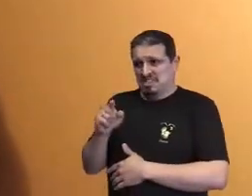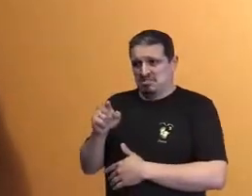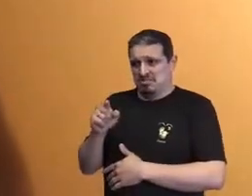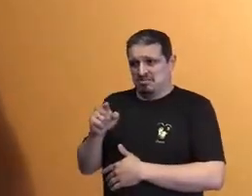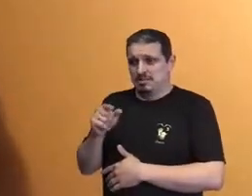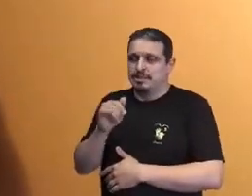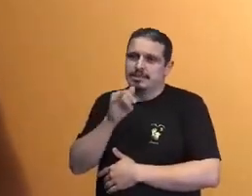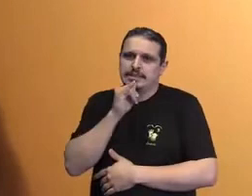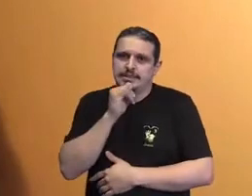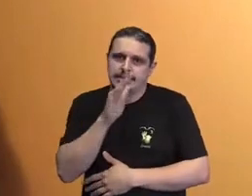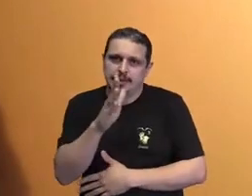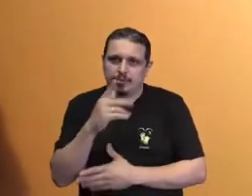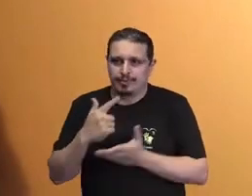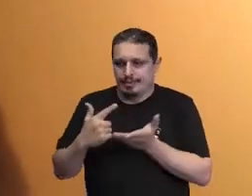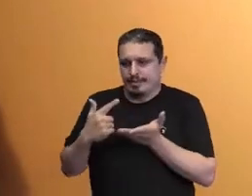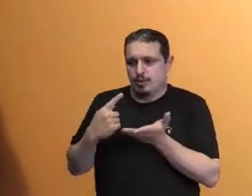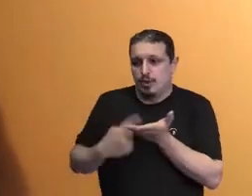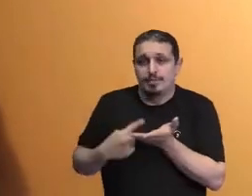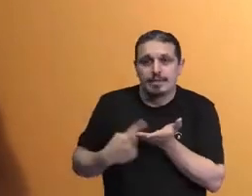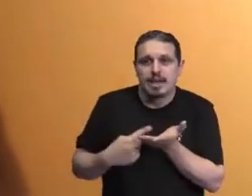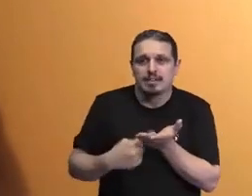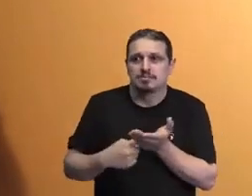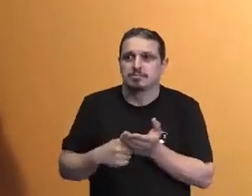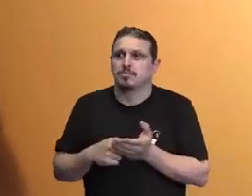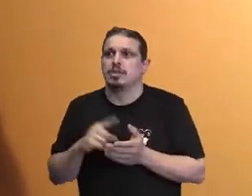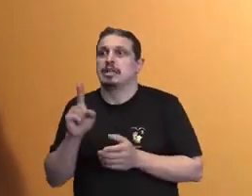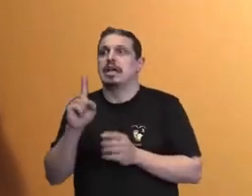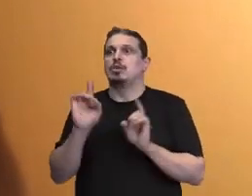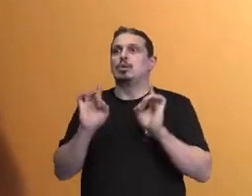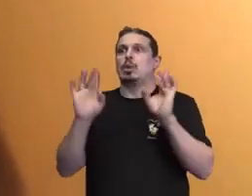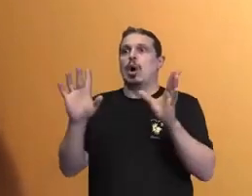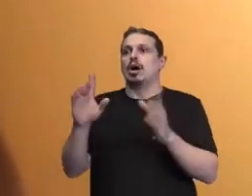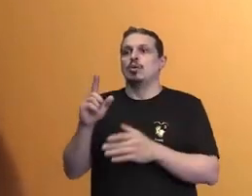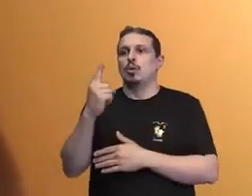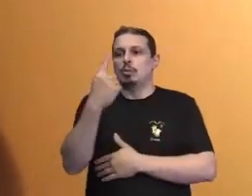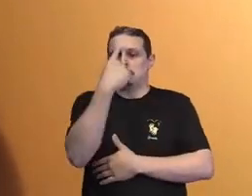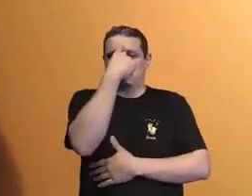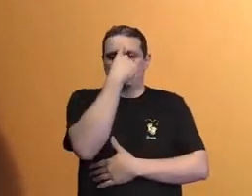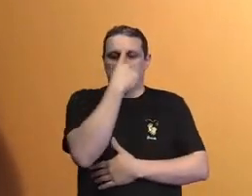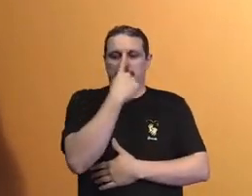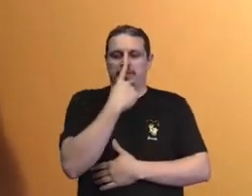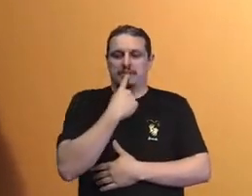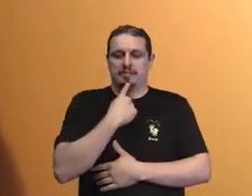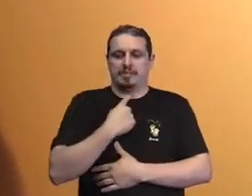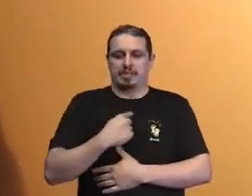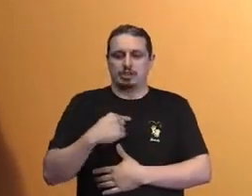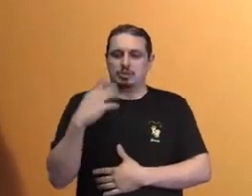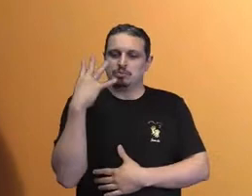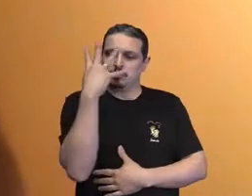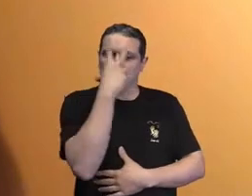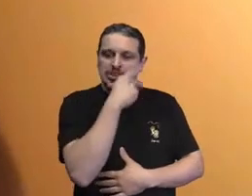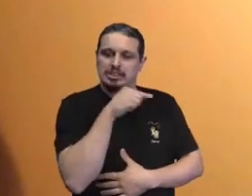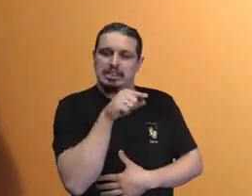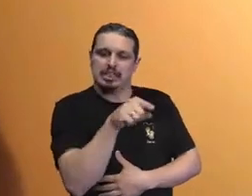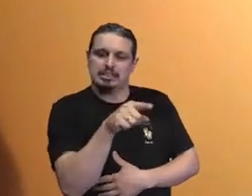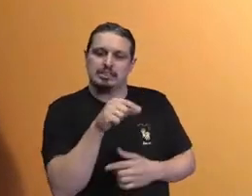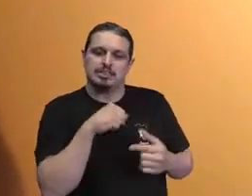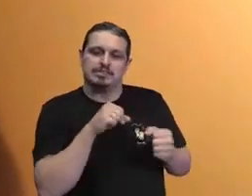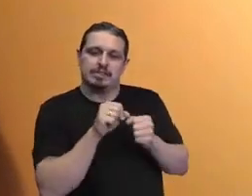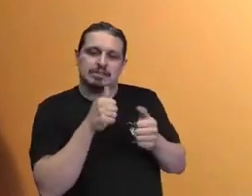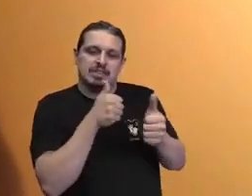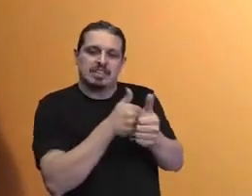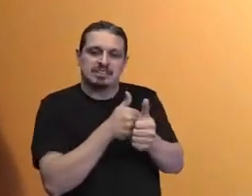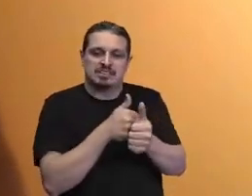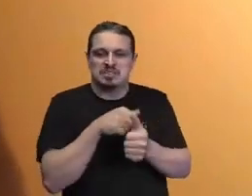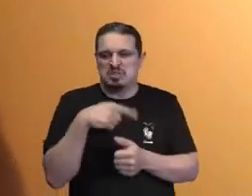compromisso, ele se dá de um modo concreto, em que a gente sabe que o impossível não é um fato, ele